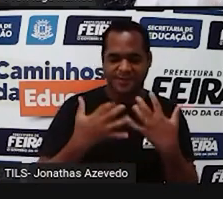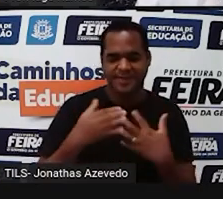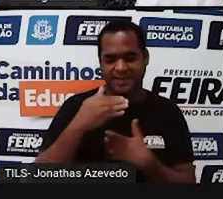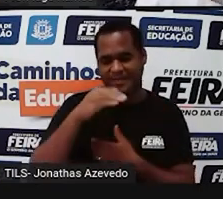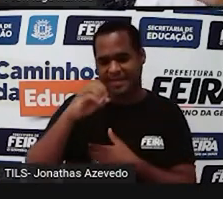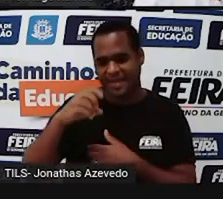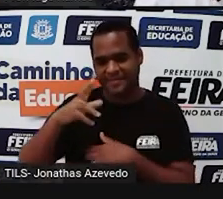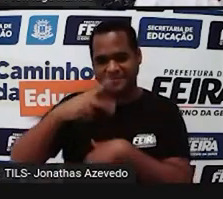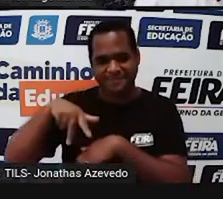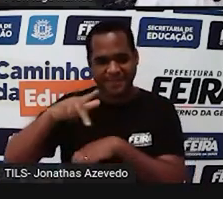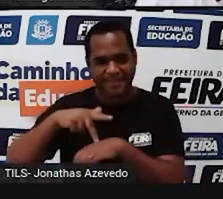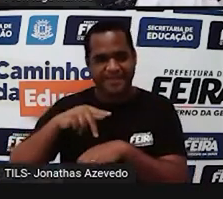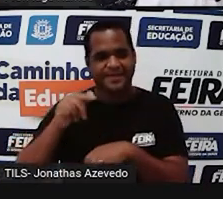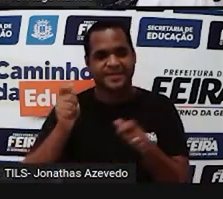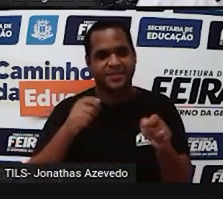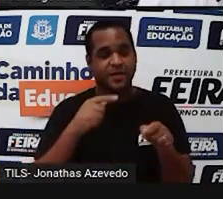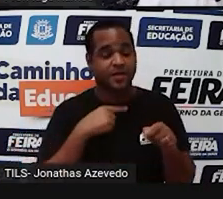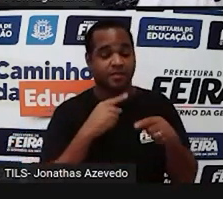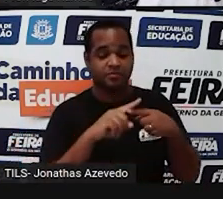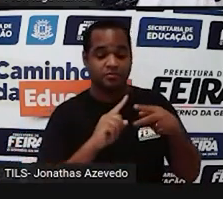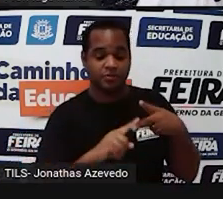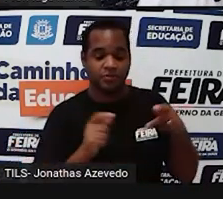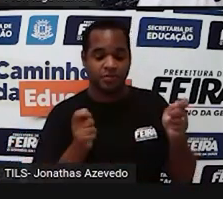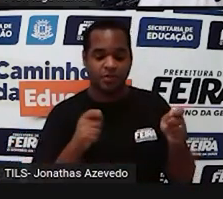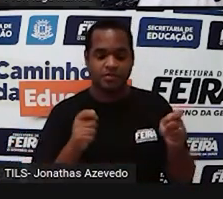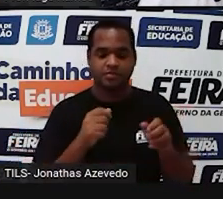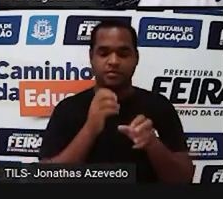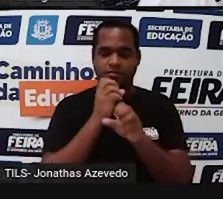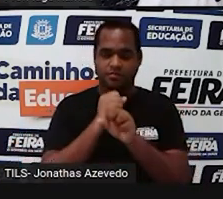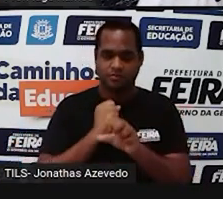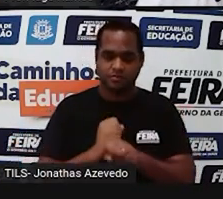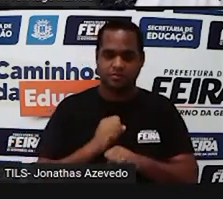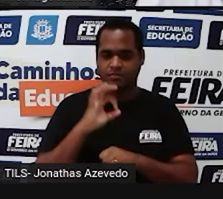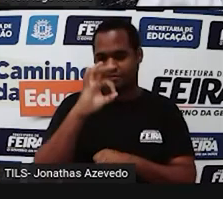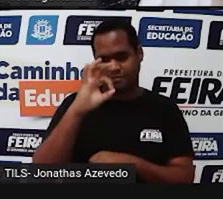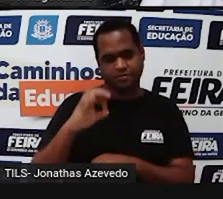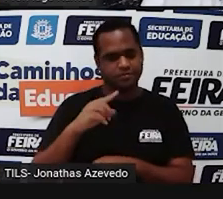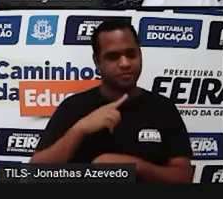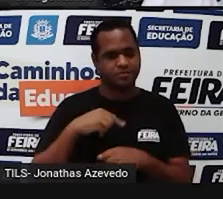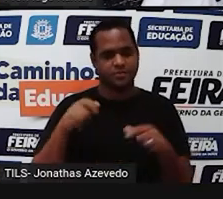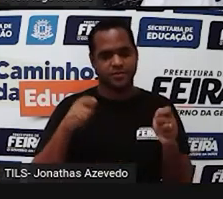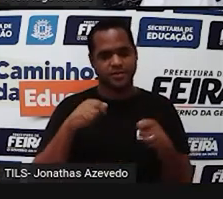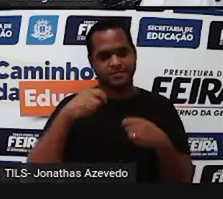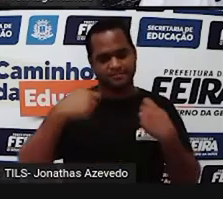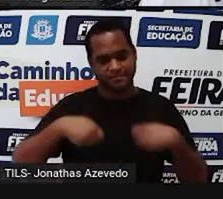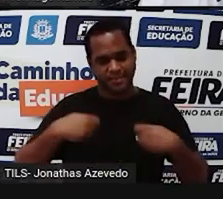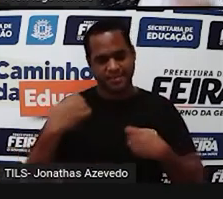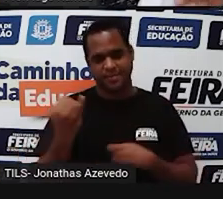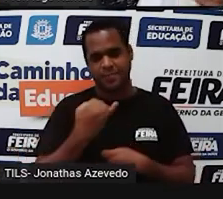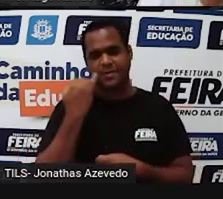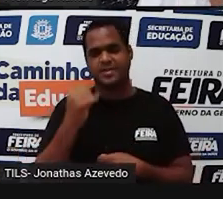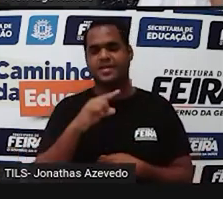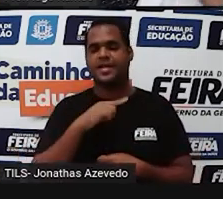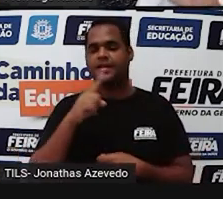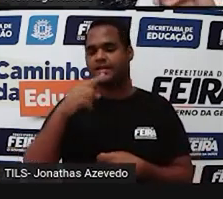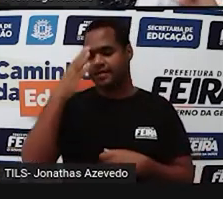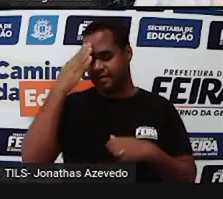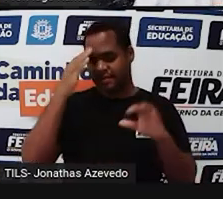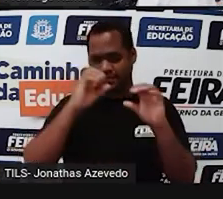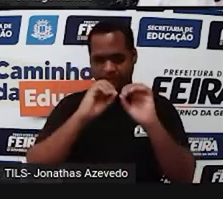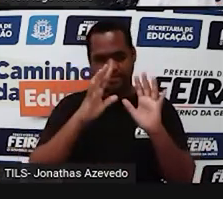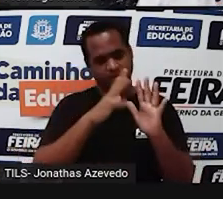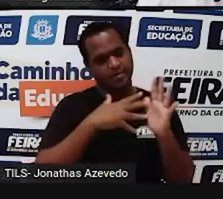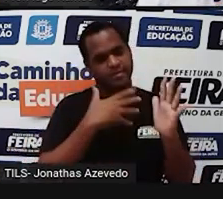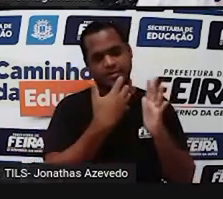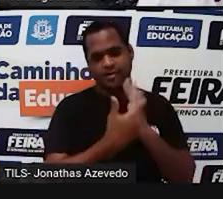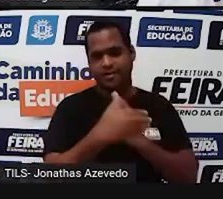Já que a gente tem essas duas maneiras de fazer cálculo de porcentagem e a gente vai precisar disso, né? Para entender a tabela ali